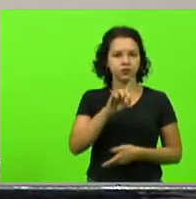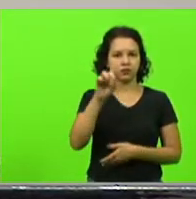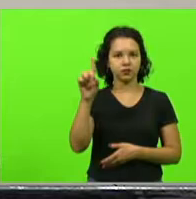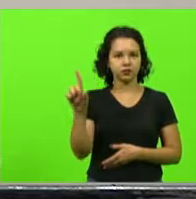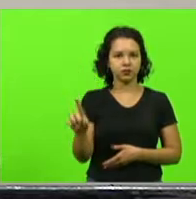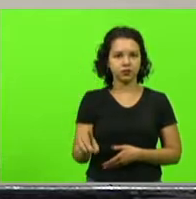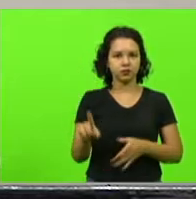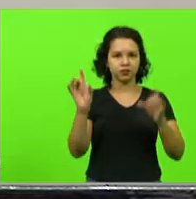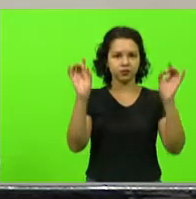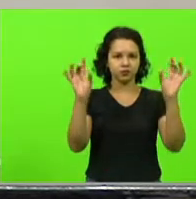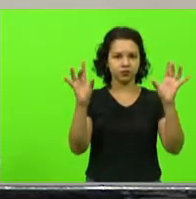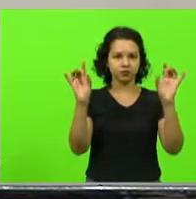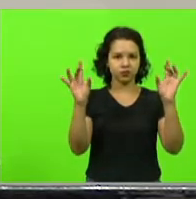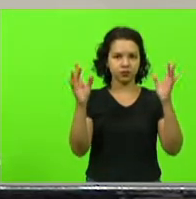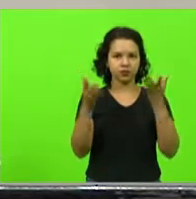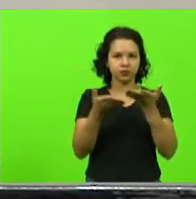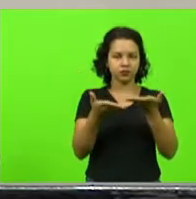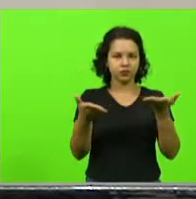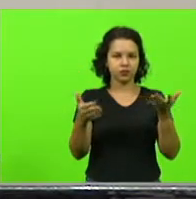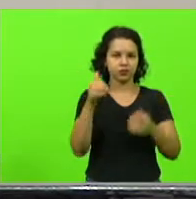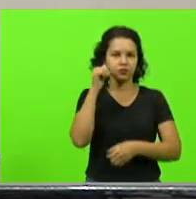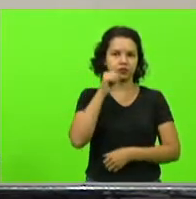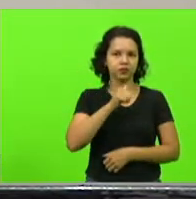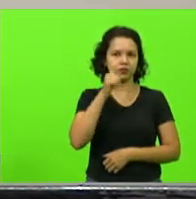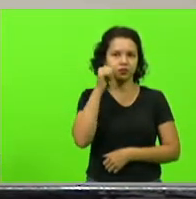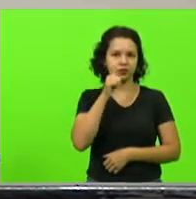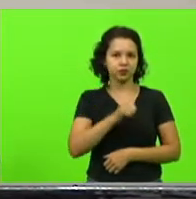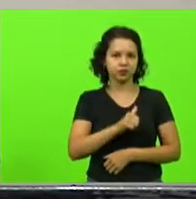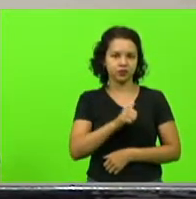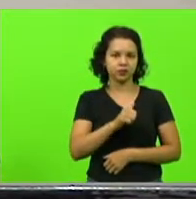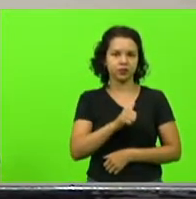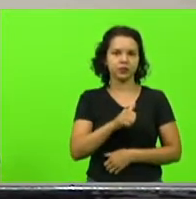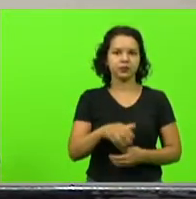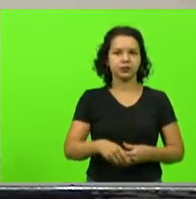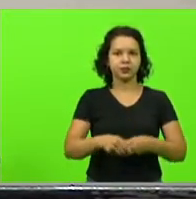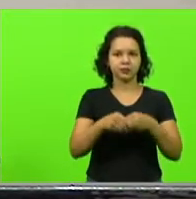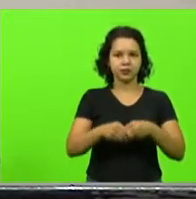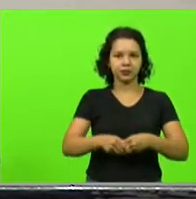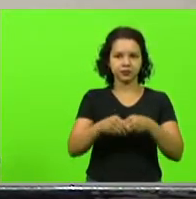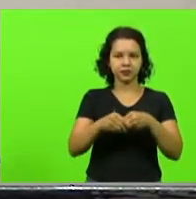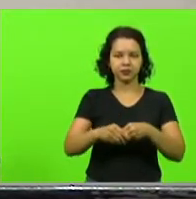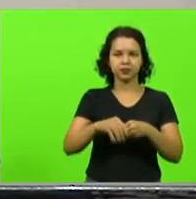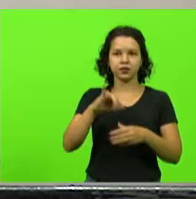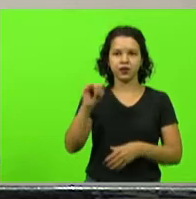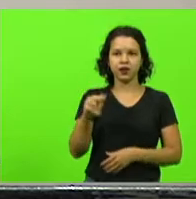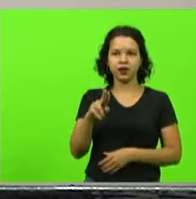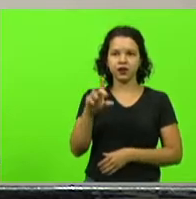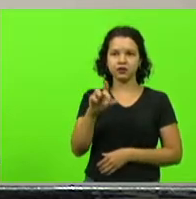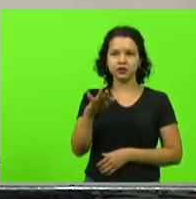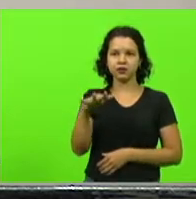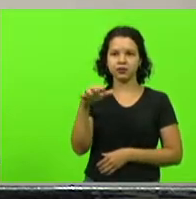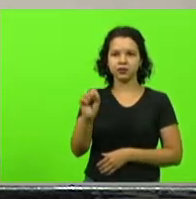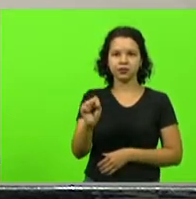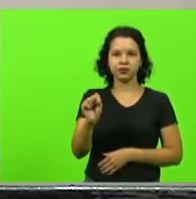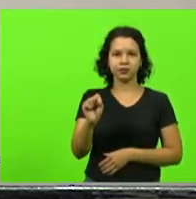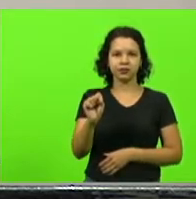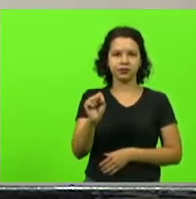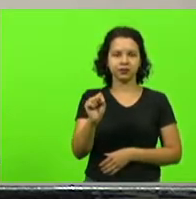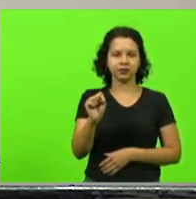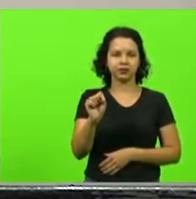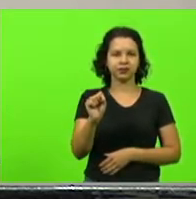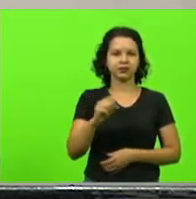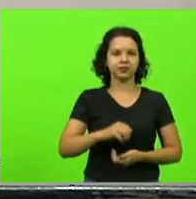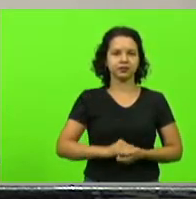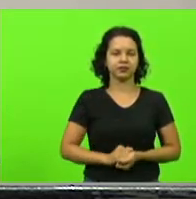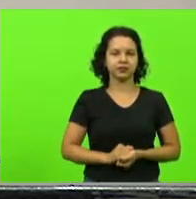destinado às mulheres, e saudando a Júlia, filha da nossa querida deputada